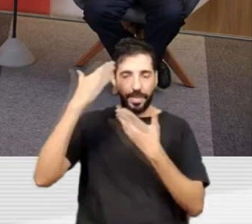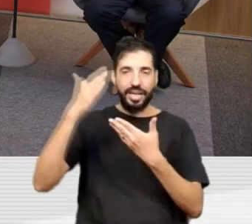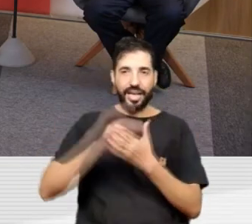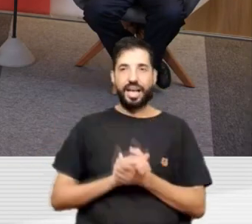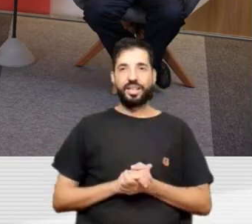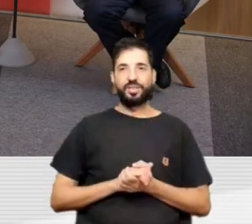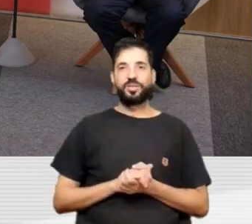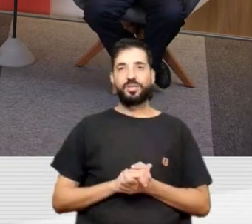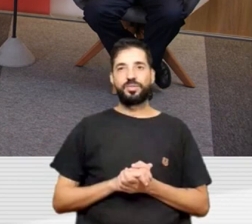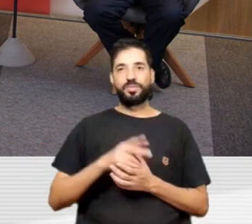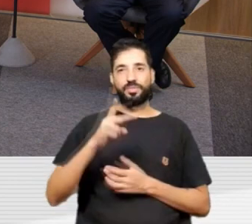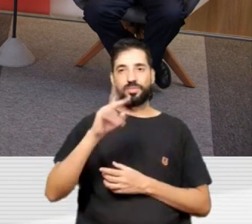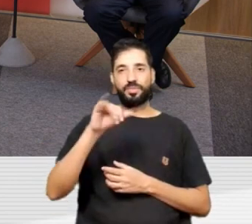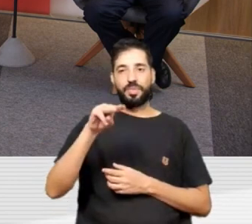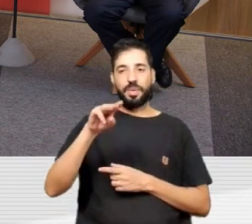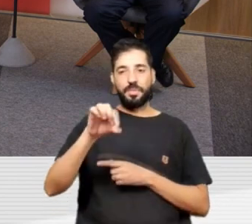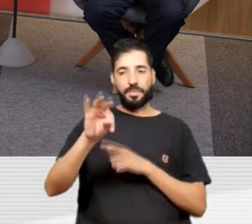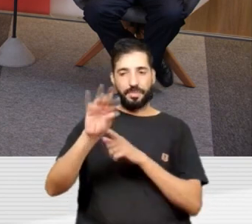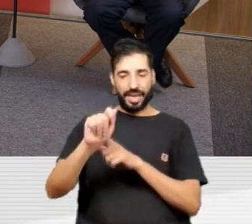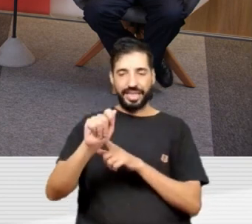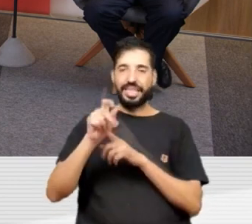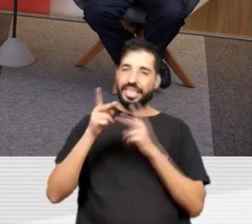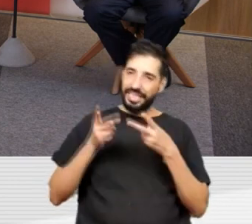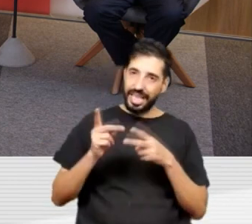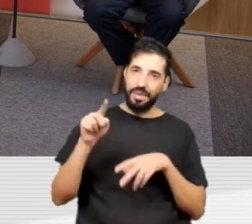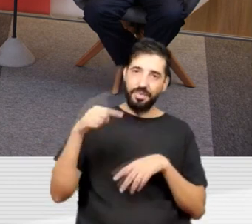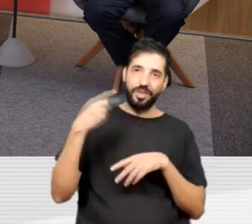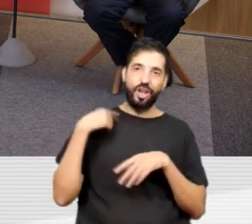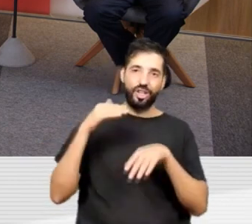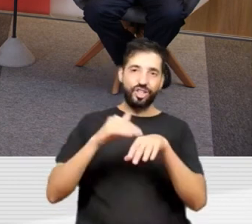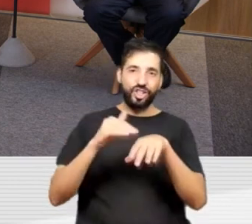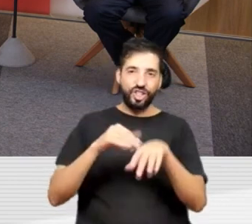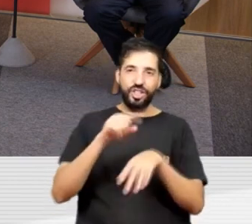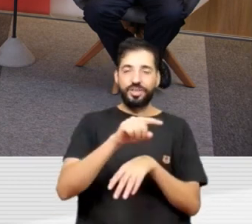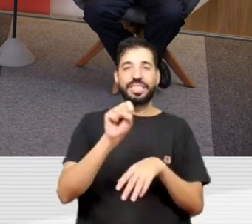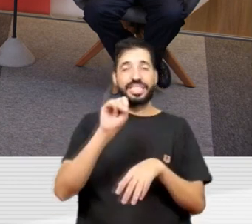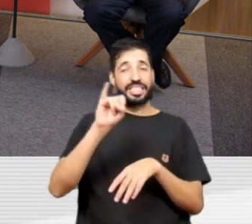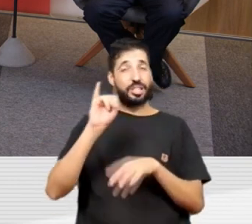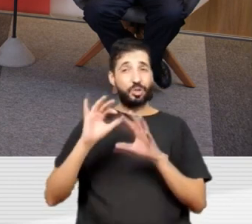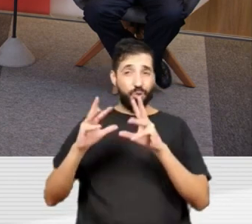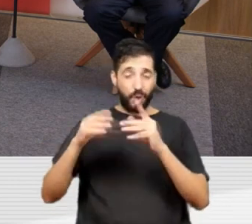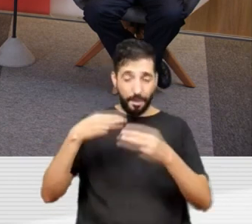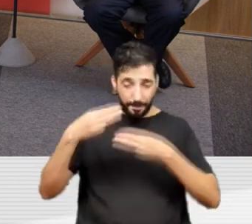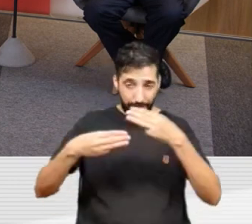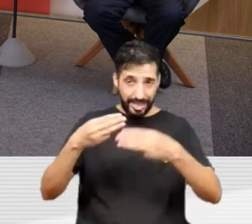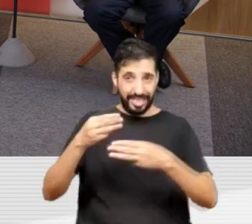chama, é impressionante. Se todos os ministros fossem iguais a você, Pimenta.